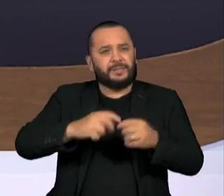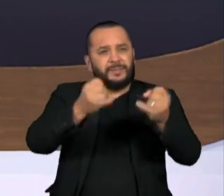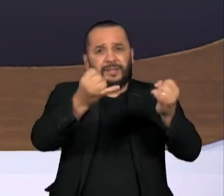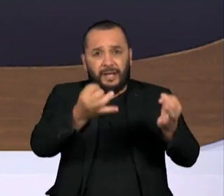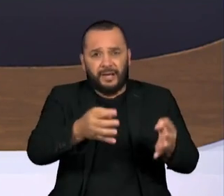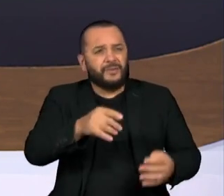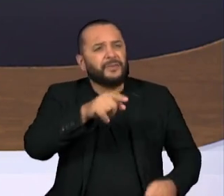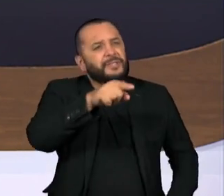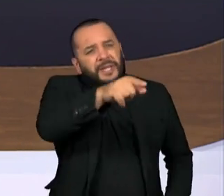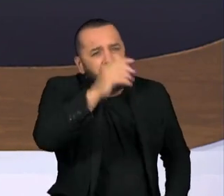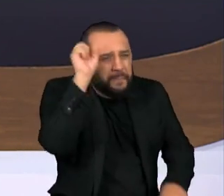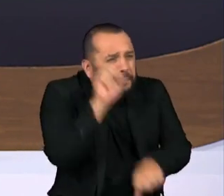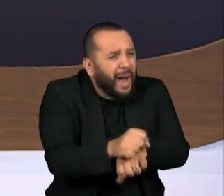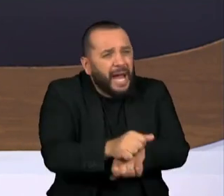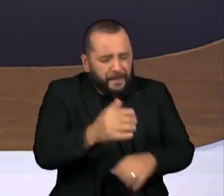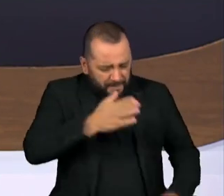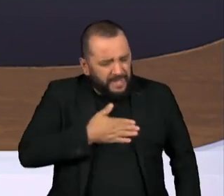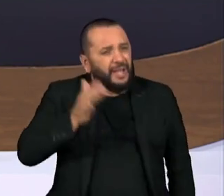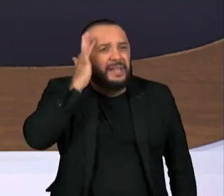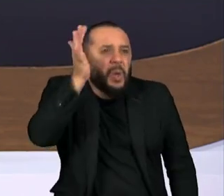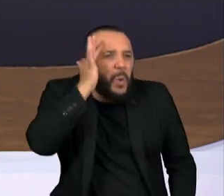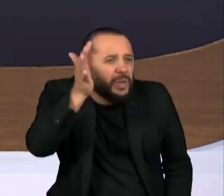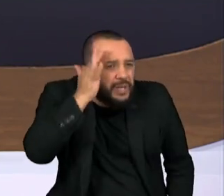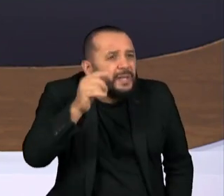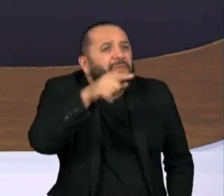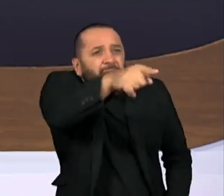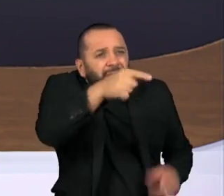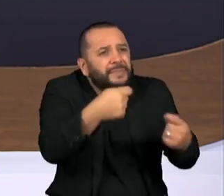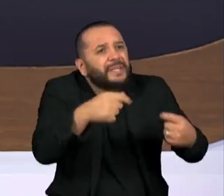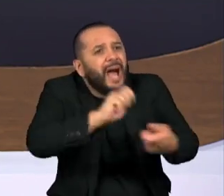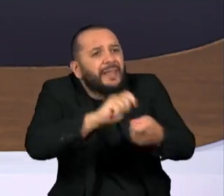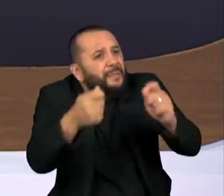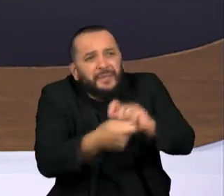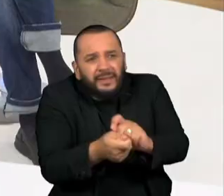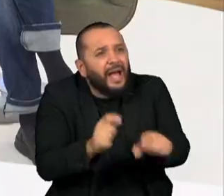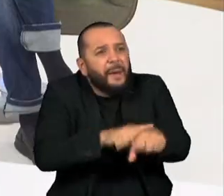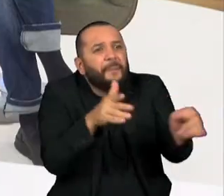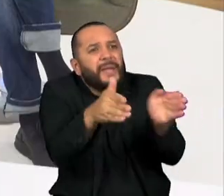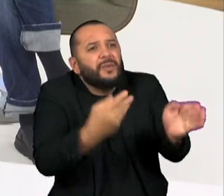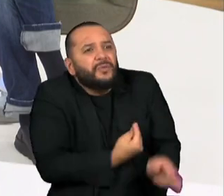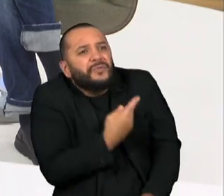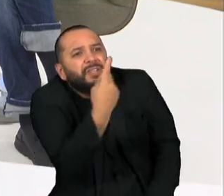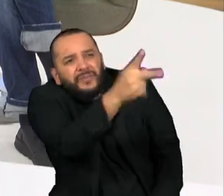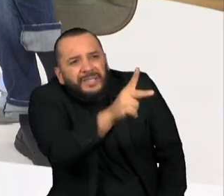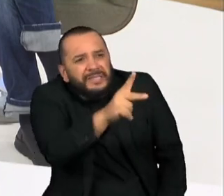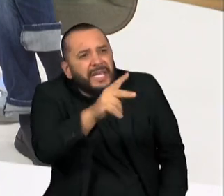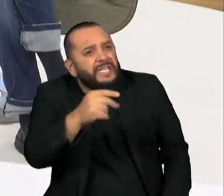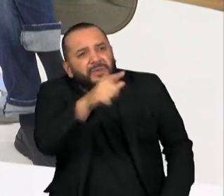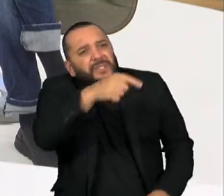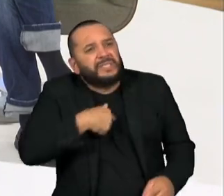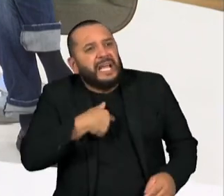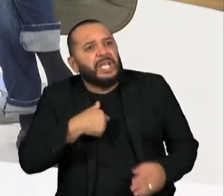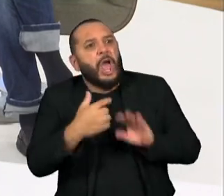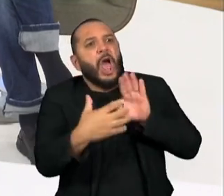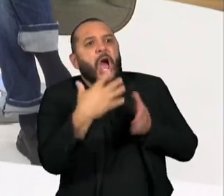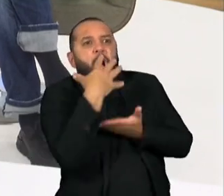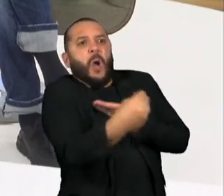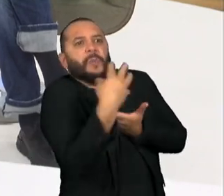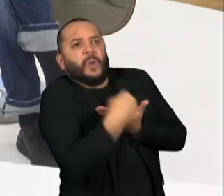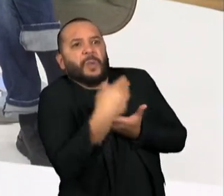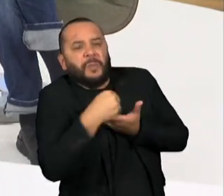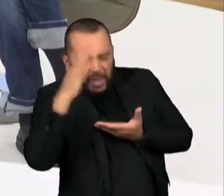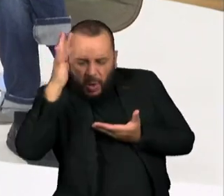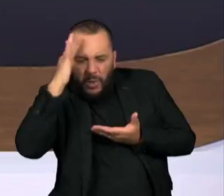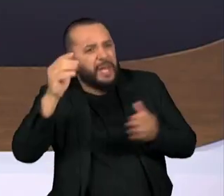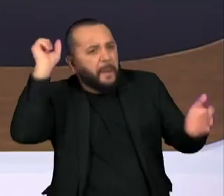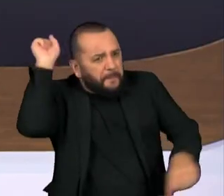pé da letra, a minha teoria, por favor, tratem de se adequar ao seu tempo, que eu acho que é uma coisa que você fez muito bem. Mas eu queria saber se você